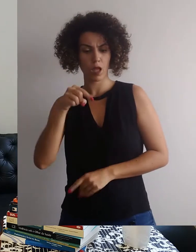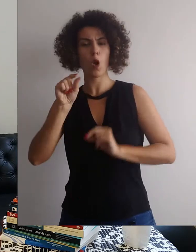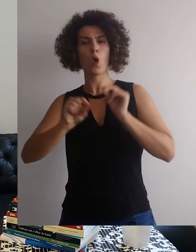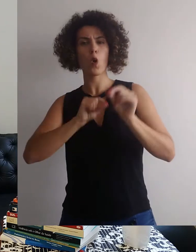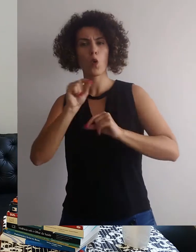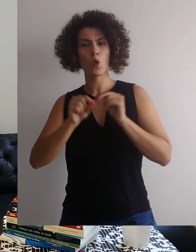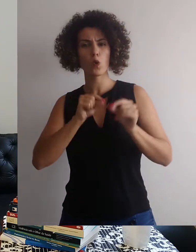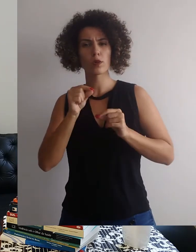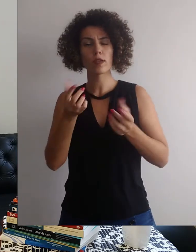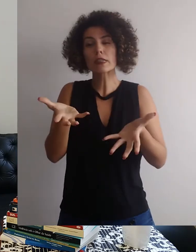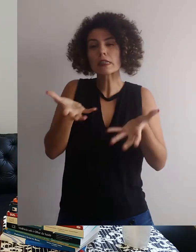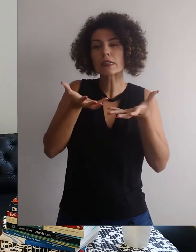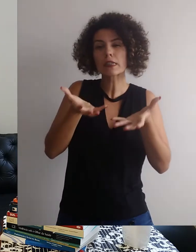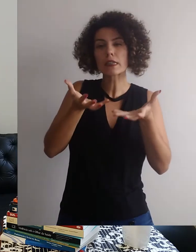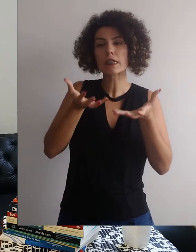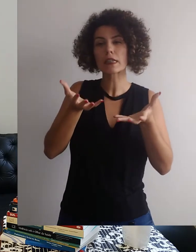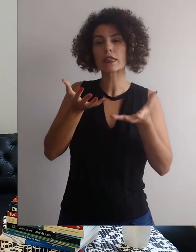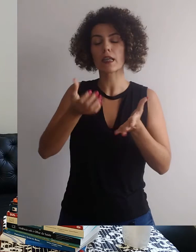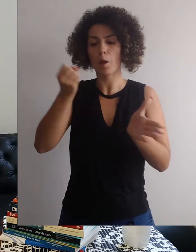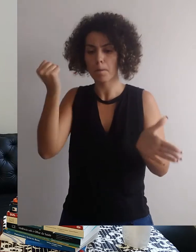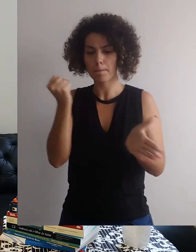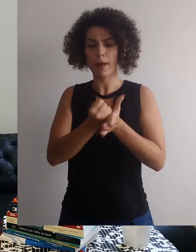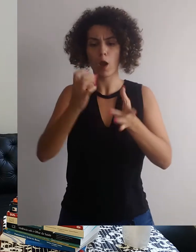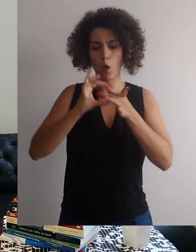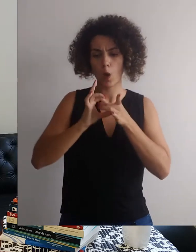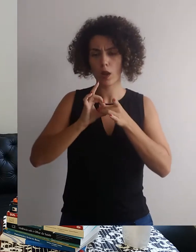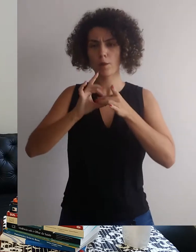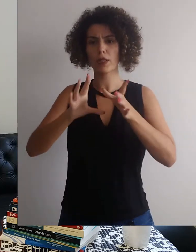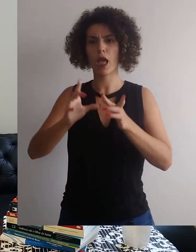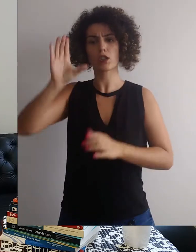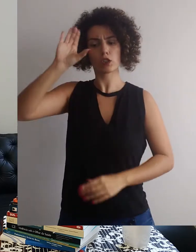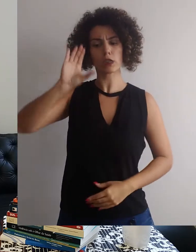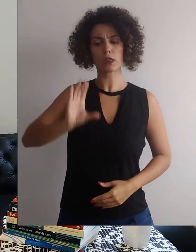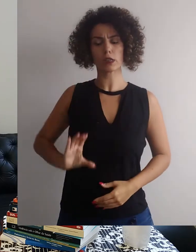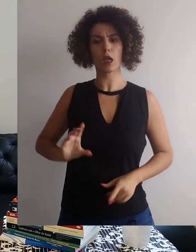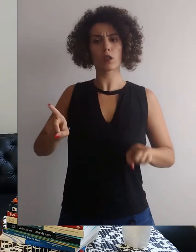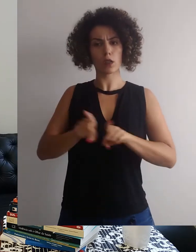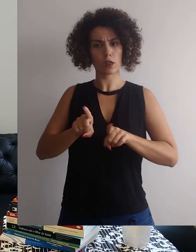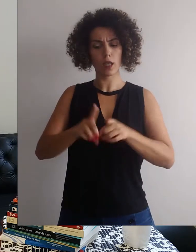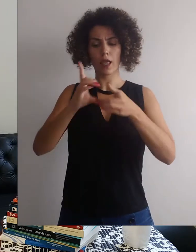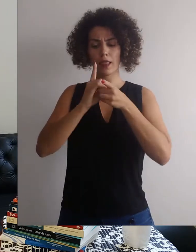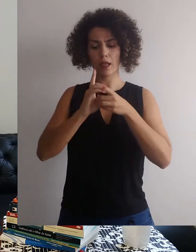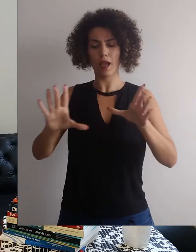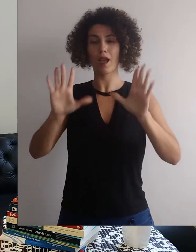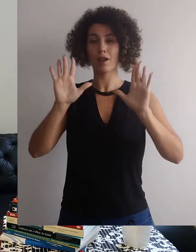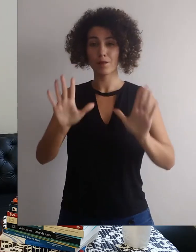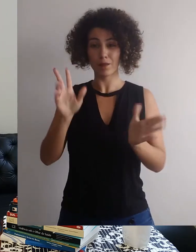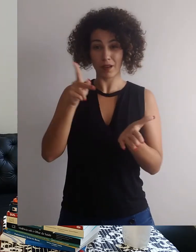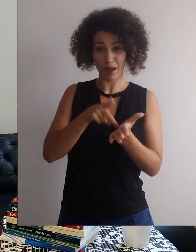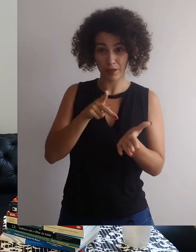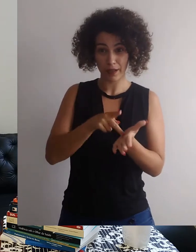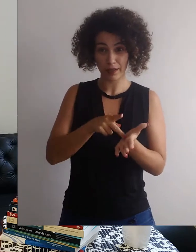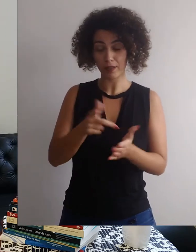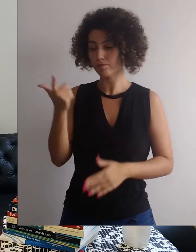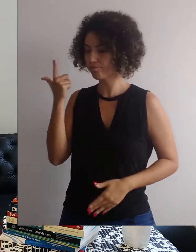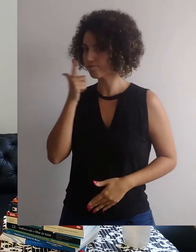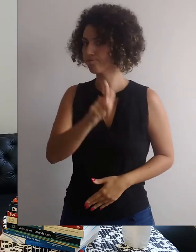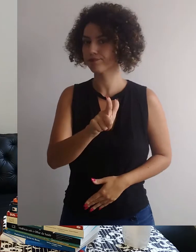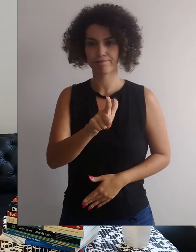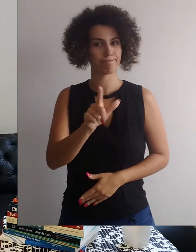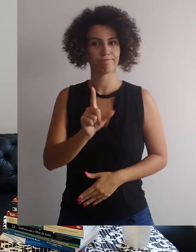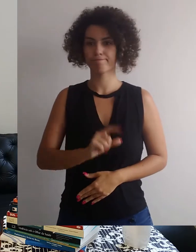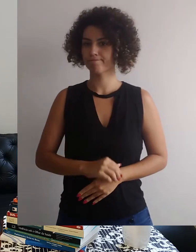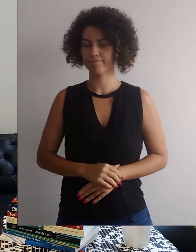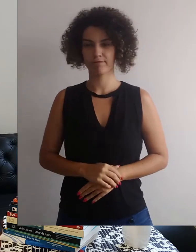1946 era uma Constituição que se pretendia um marco para as liberdades do cidadão e para a democracia, mas não conseguiu se